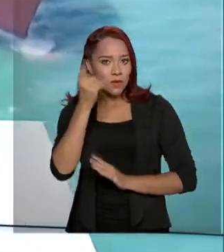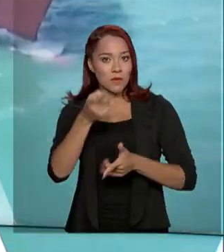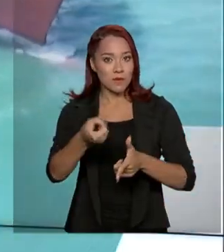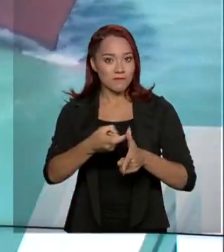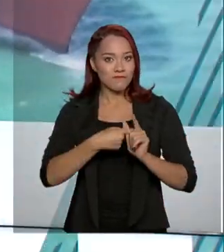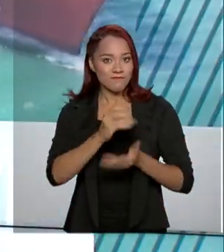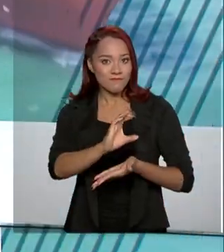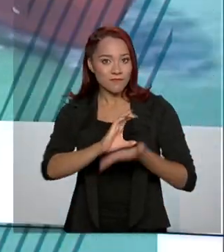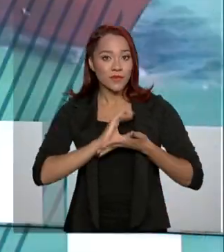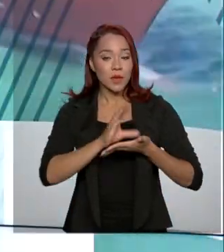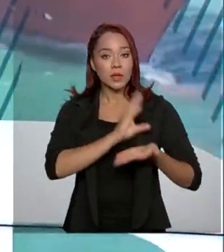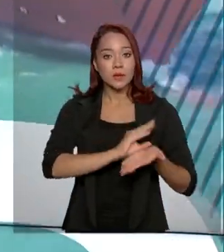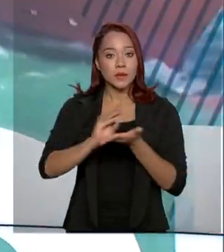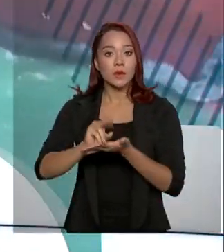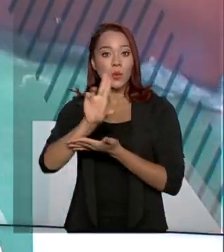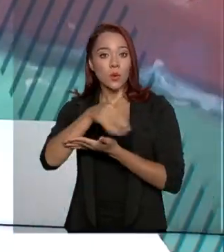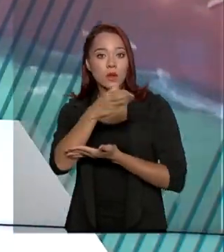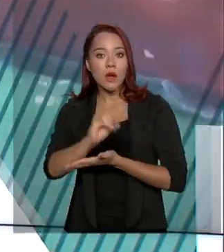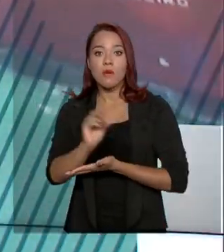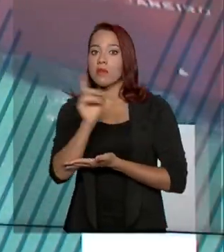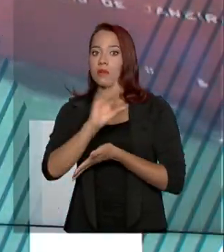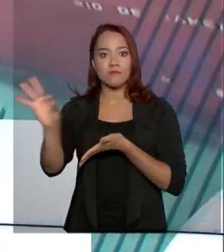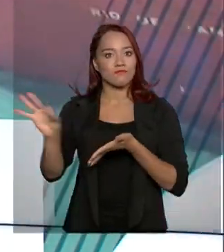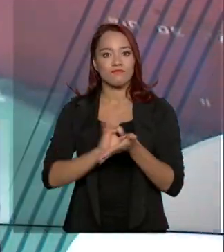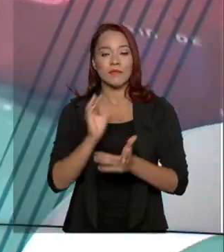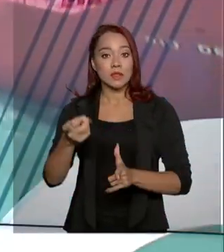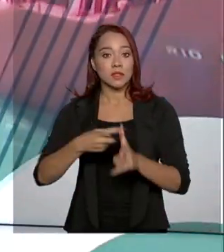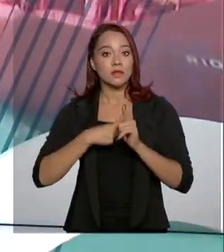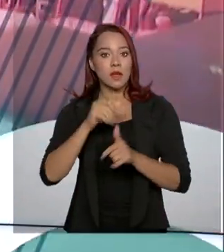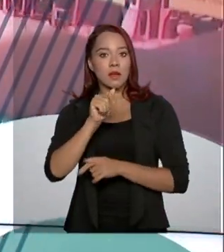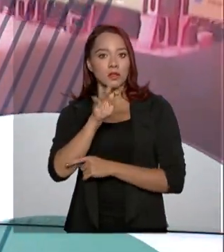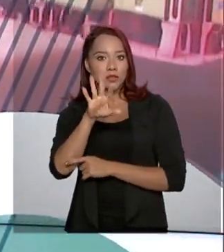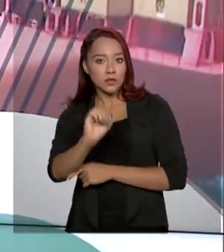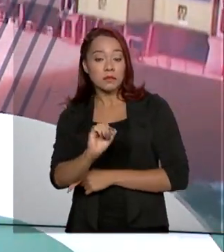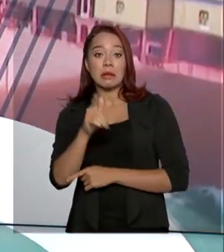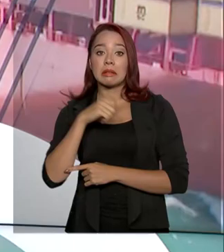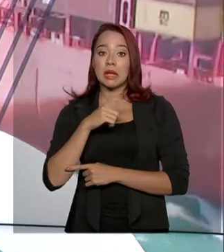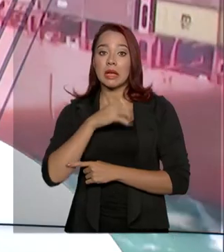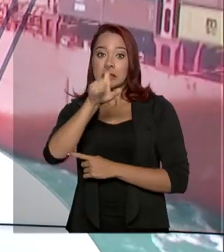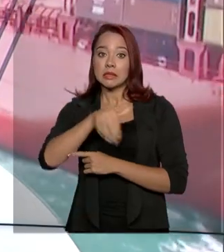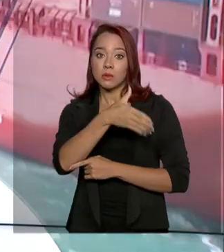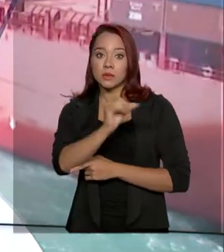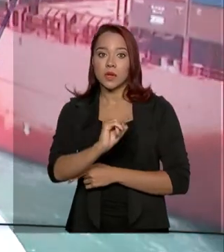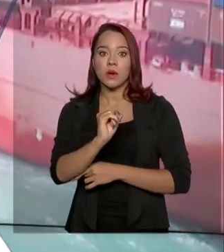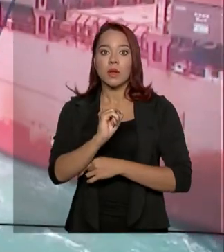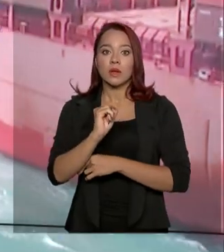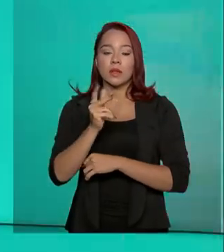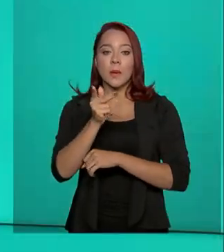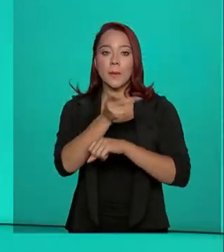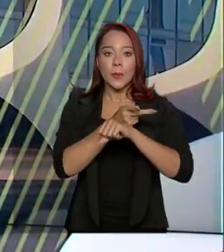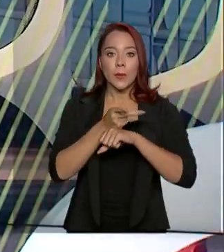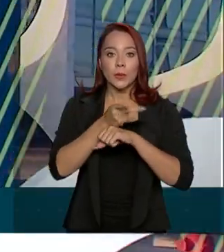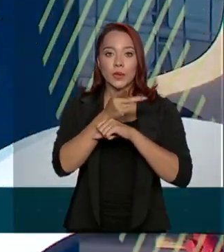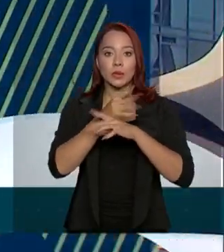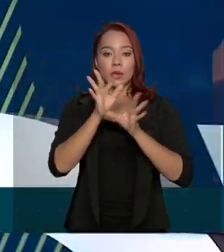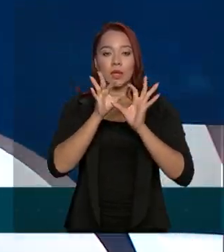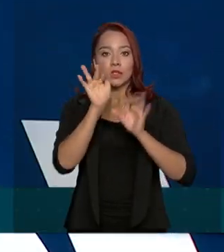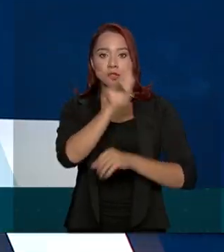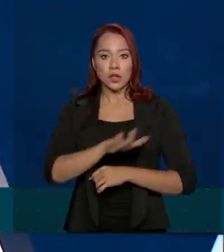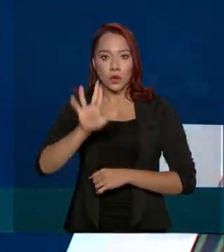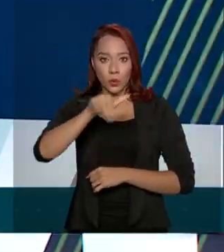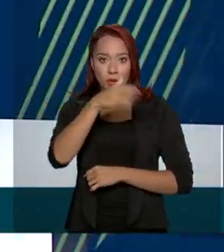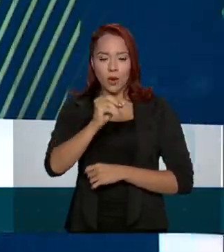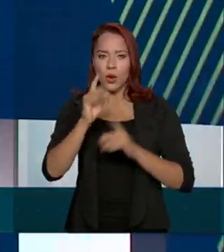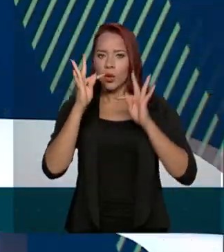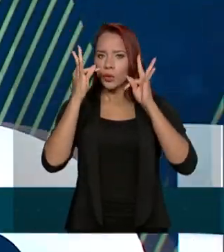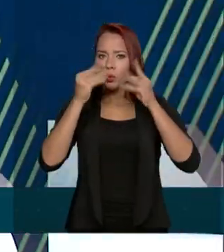transferido para a União, que não foi inscrito na dívida ativa e está sob execução da Procuradoria-Geral da União. Todas as informações